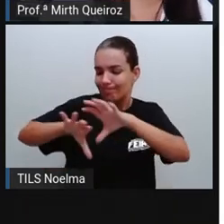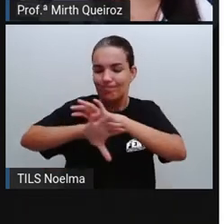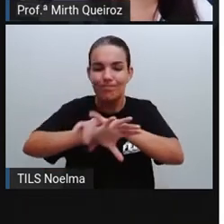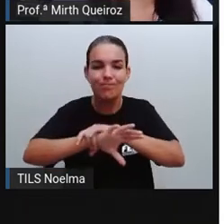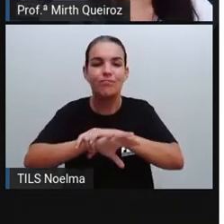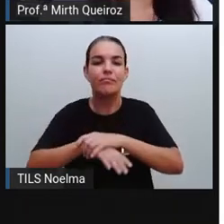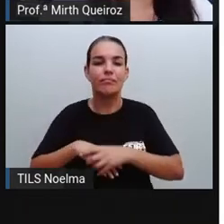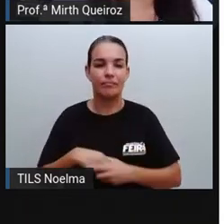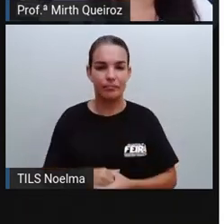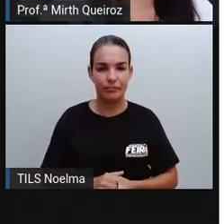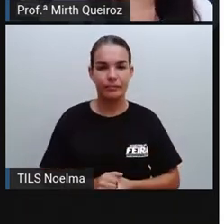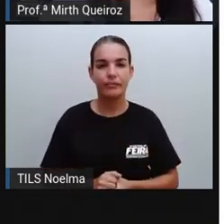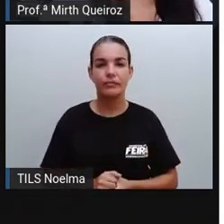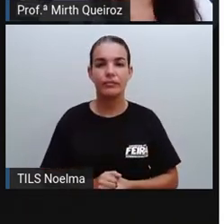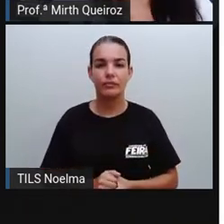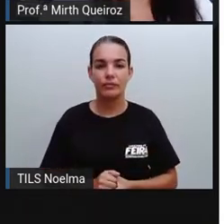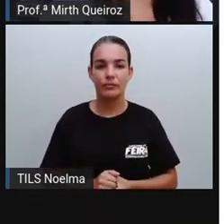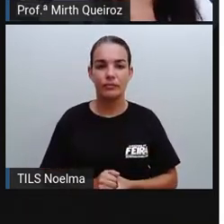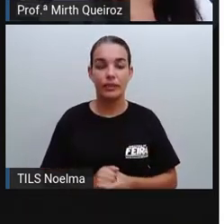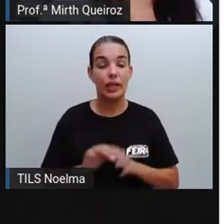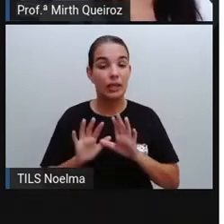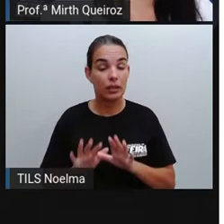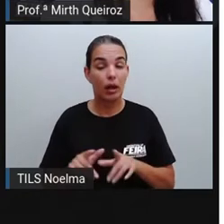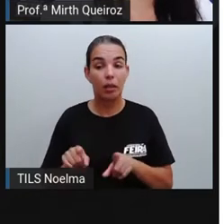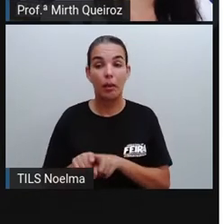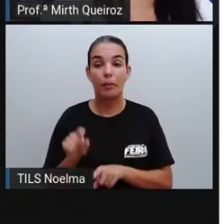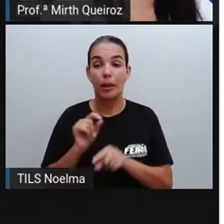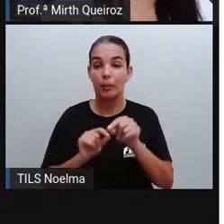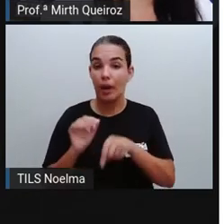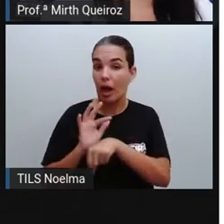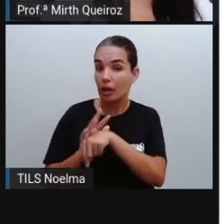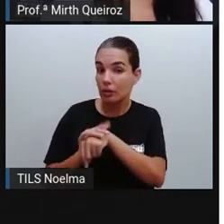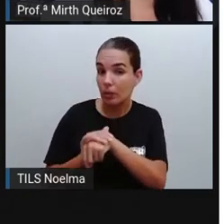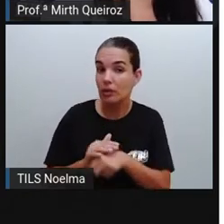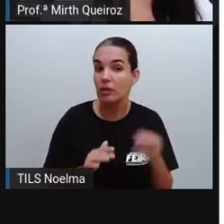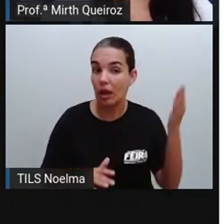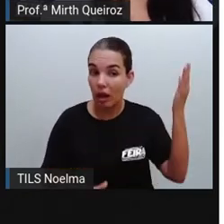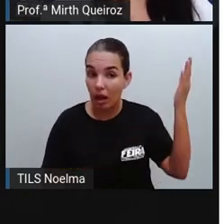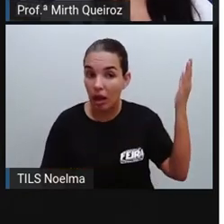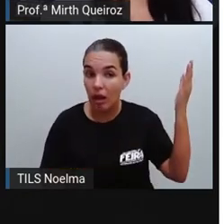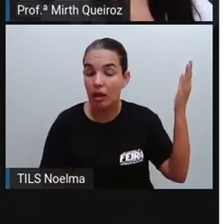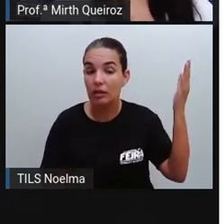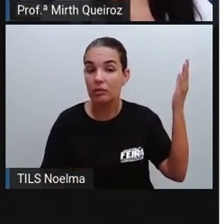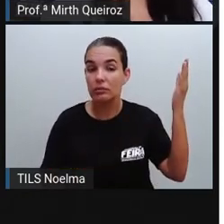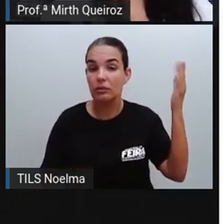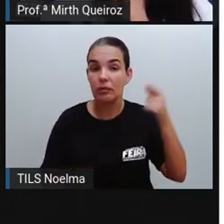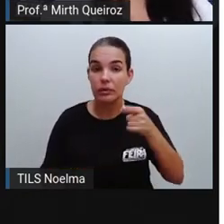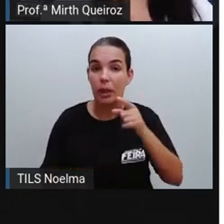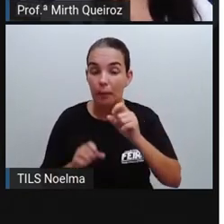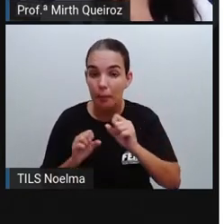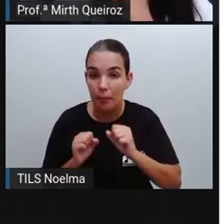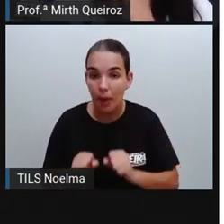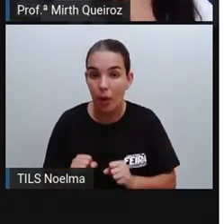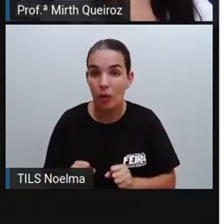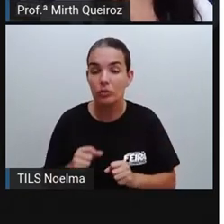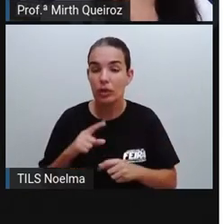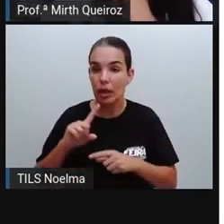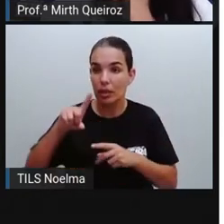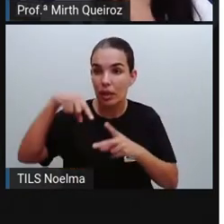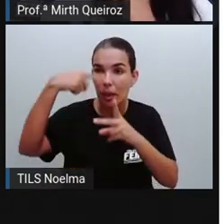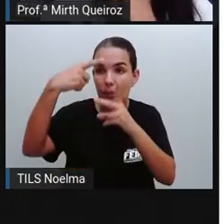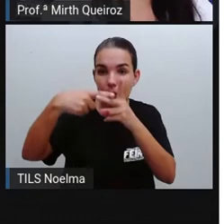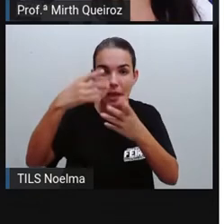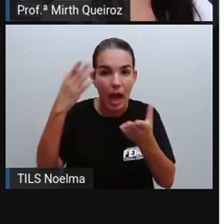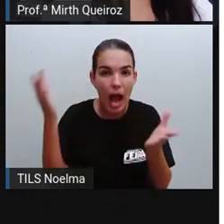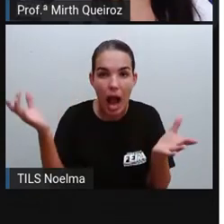e do que a dengue, né? E uma vez que essa doença também, embora você pode se curar em algum tempo, né? Você